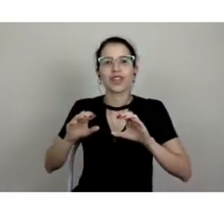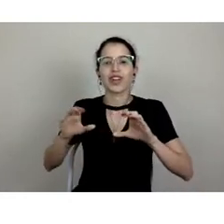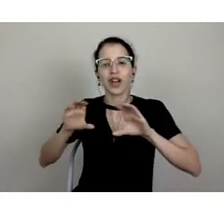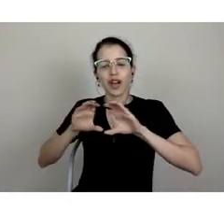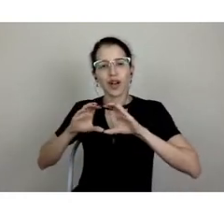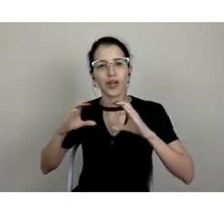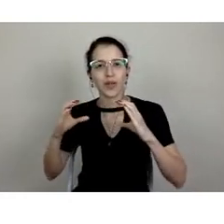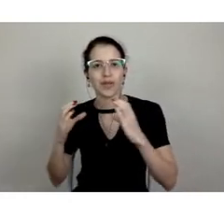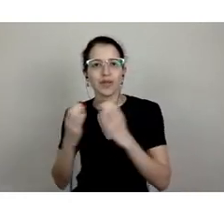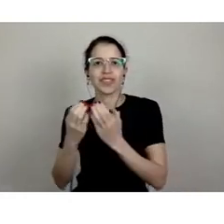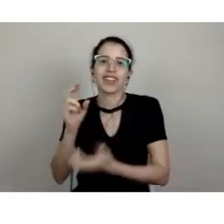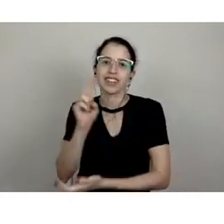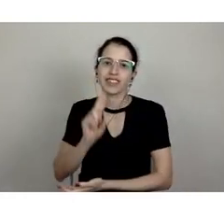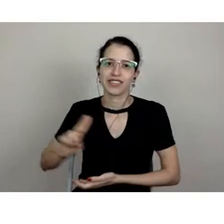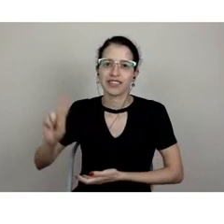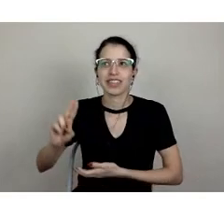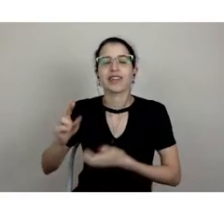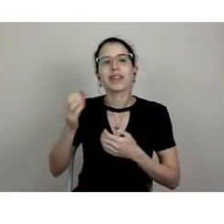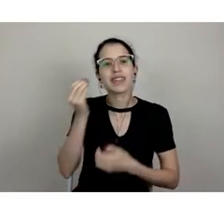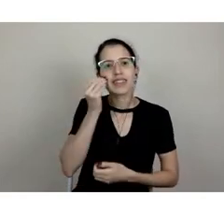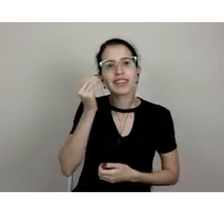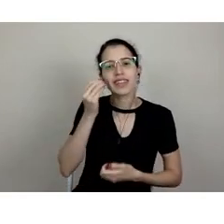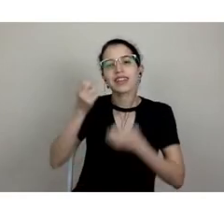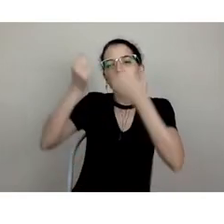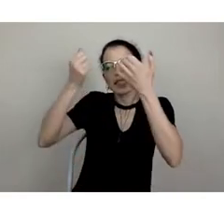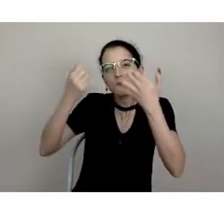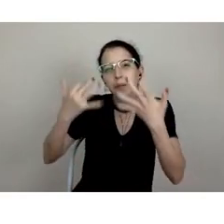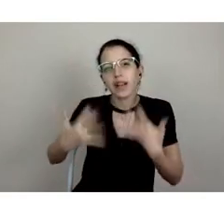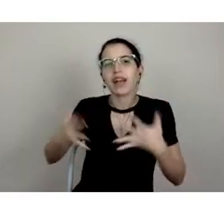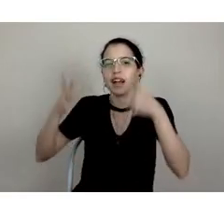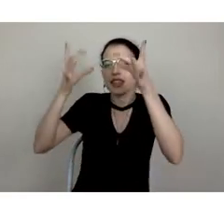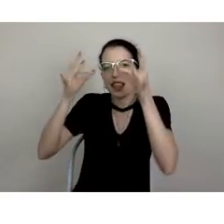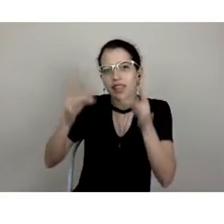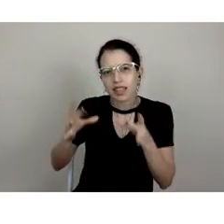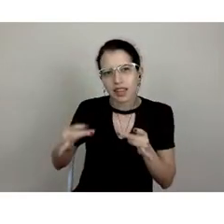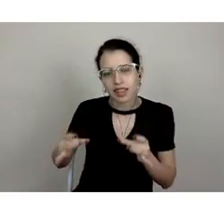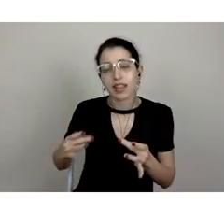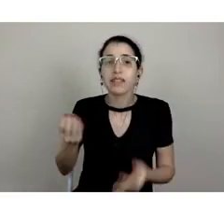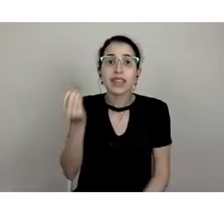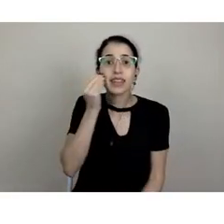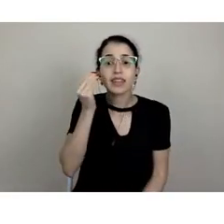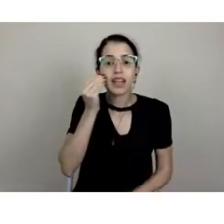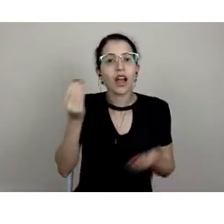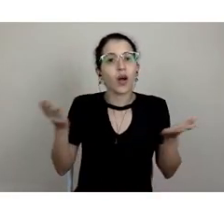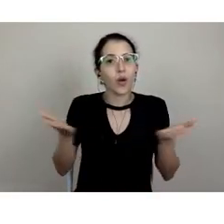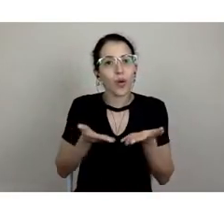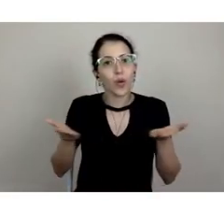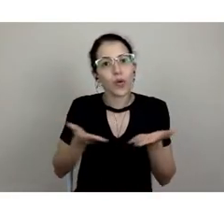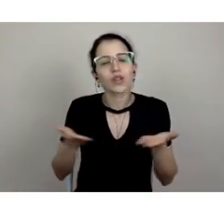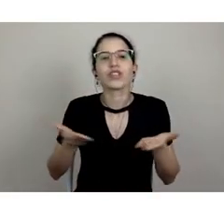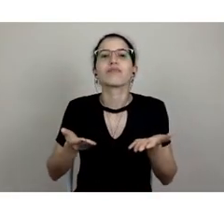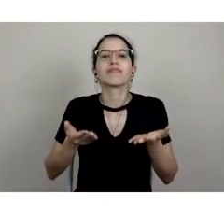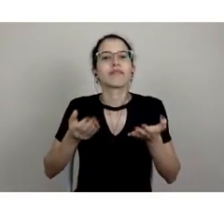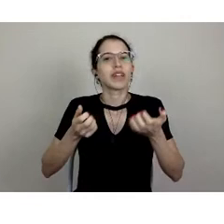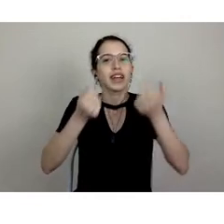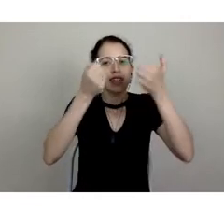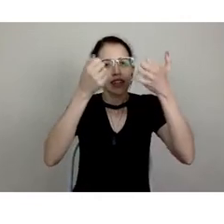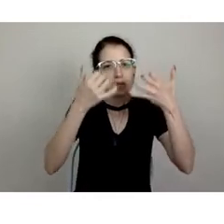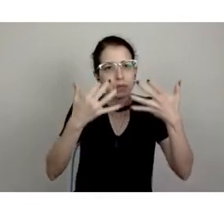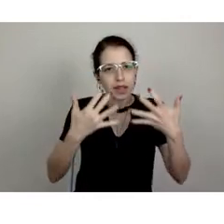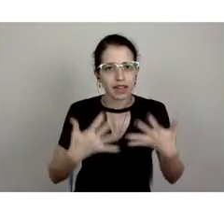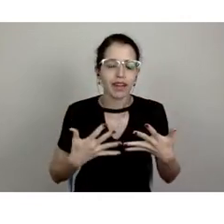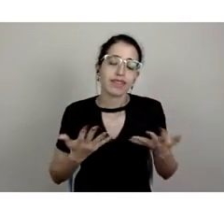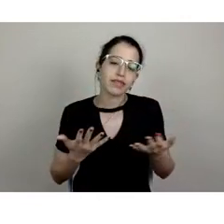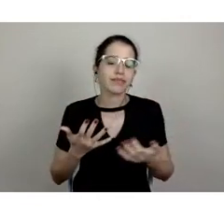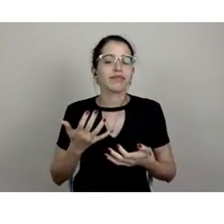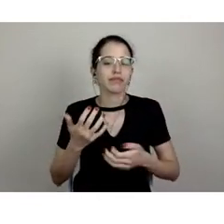fato, esclarecer todas essas dúvidas, mas tentaremos o máximo possível abordá-las aqui hoje, no tempo que temos, com esse atraso a gente tem aí